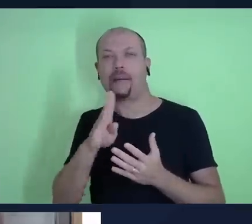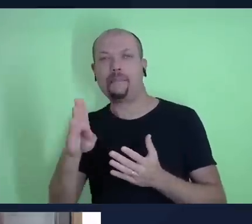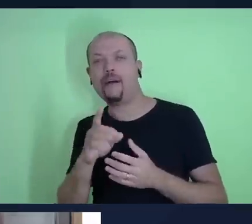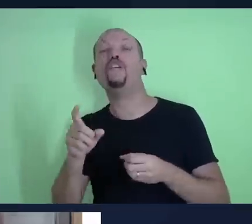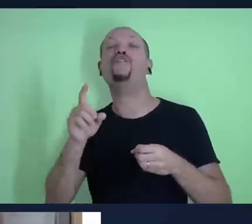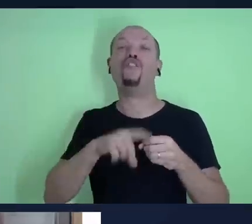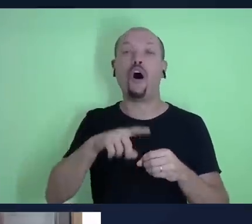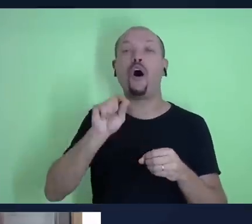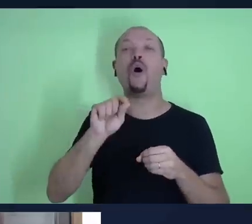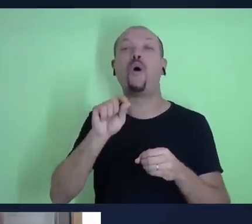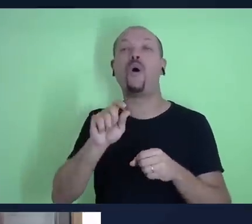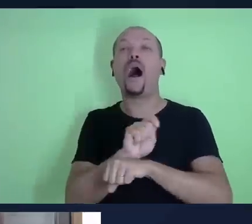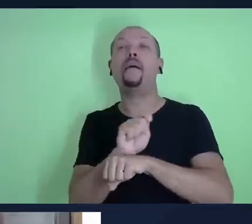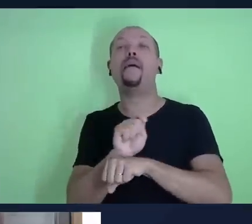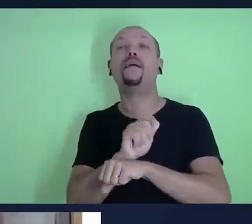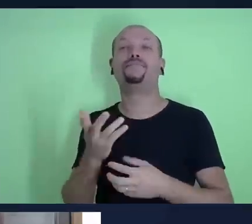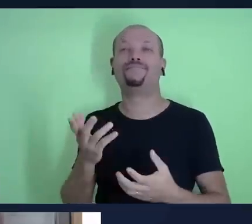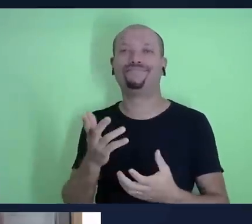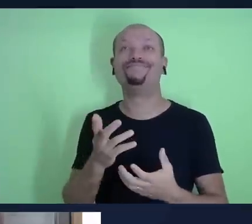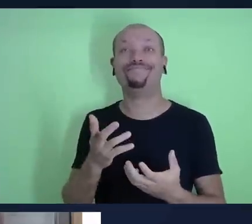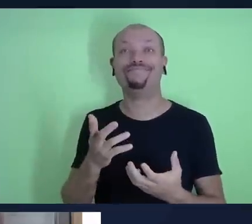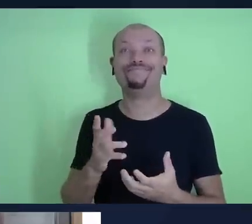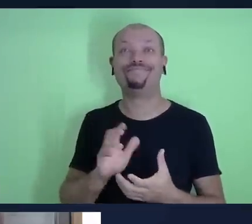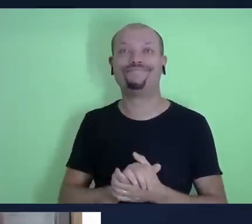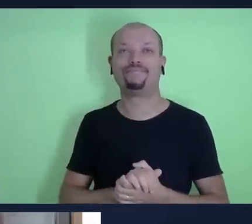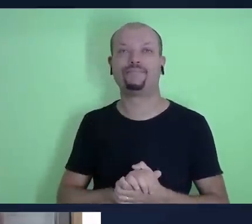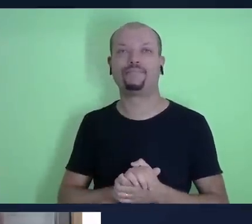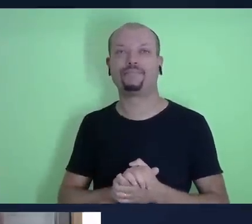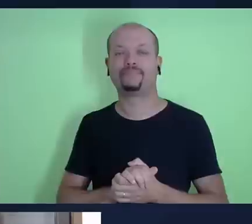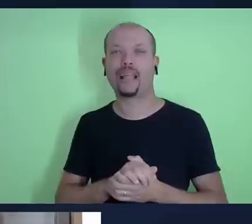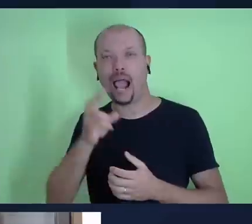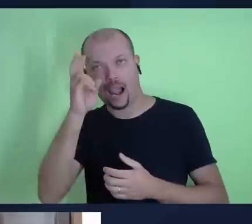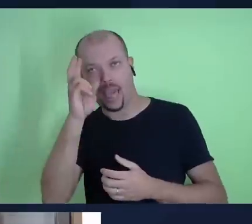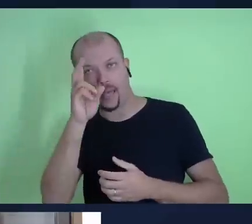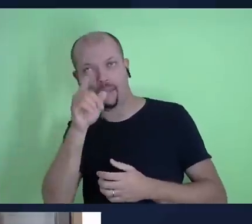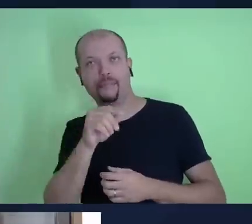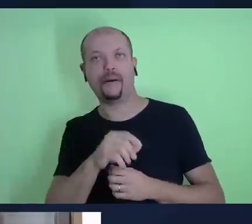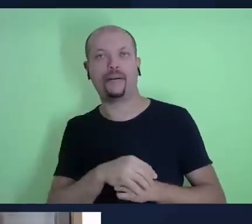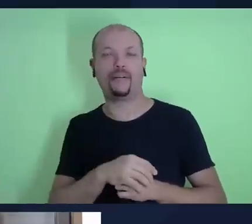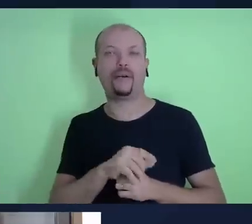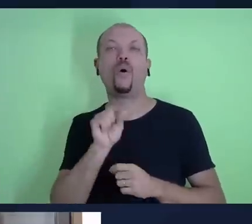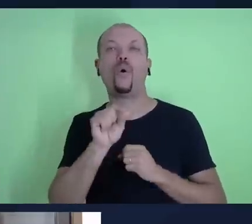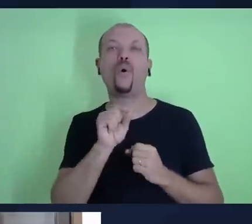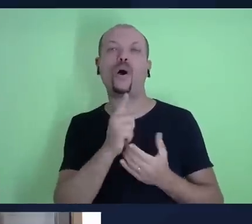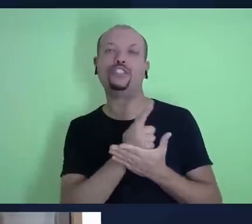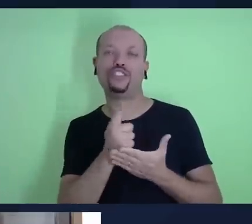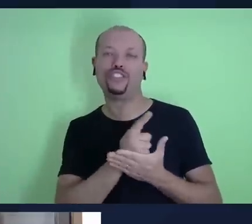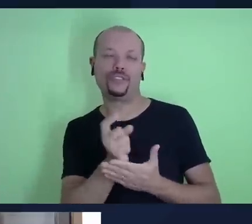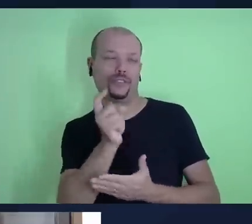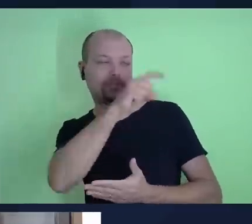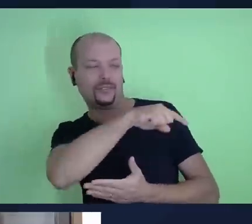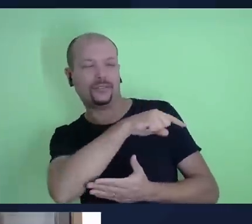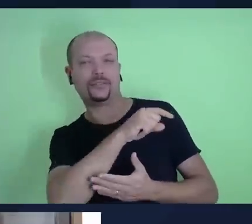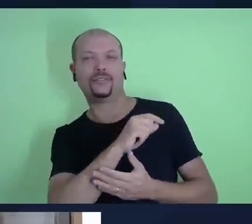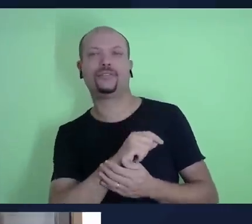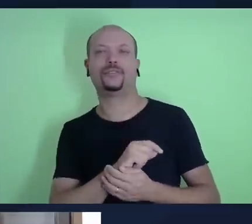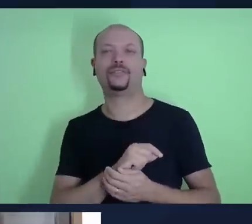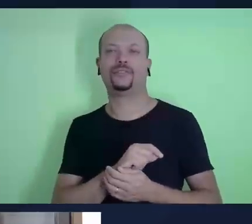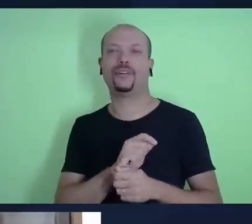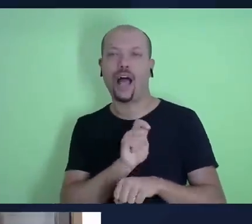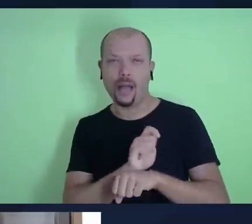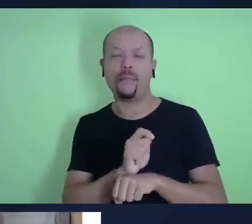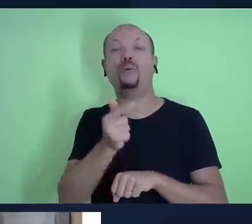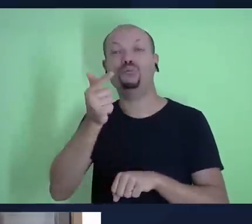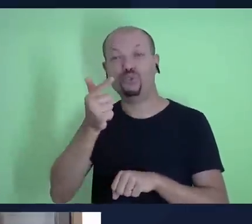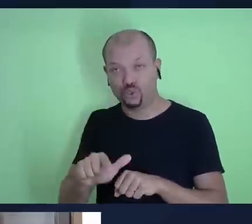de Abraão, né? O texto de Hebreus faz referência à situação de Abraão e Melquisedeque. E é usado, mais uma vez, o